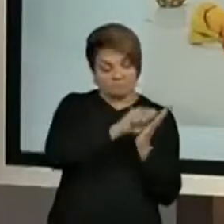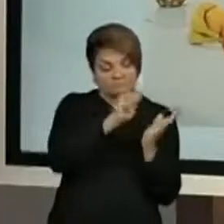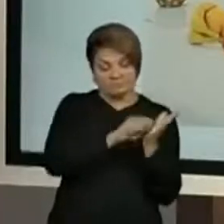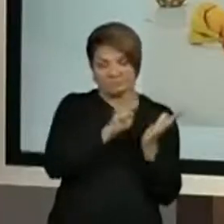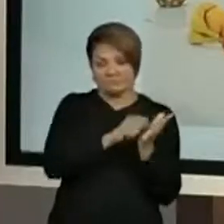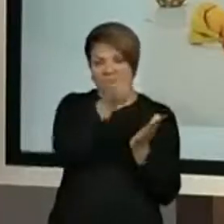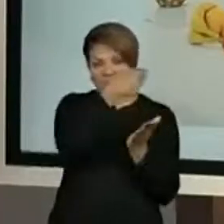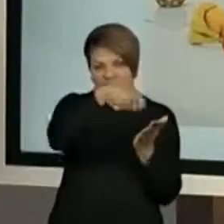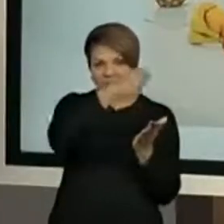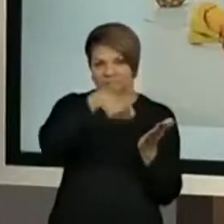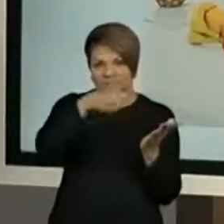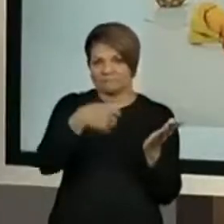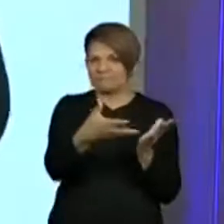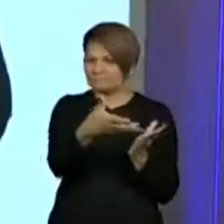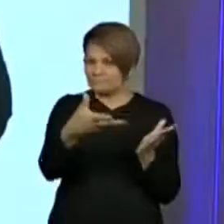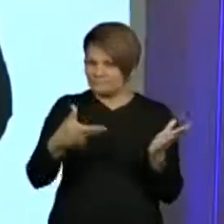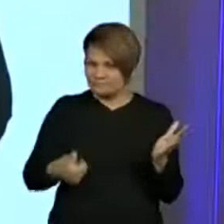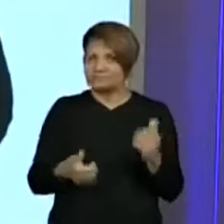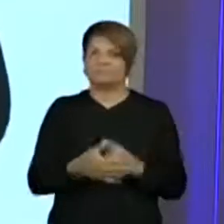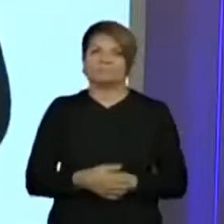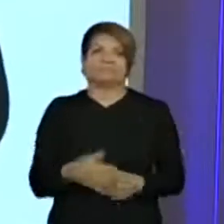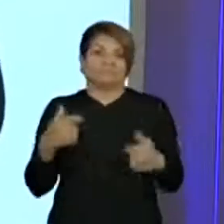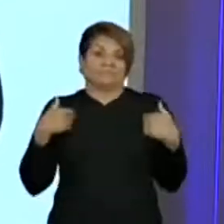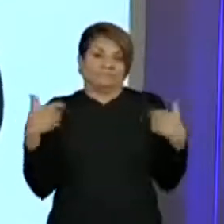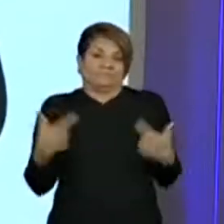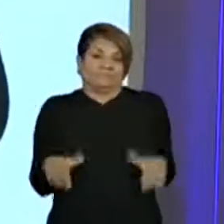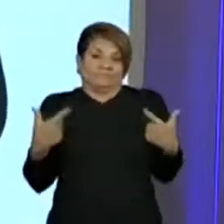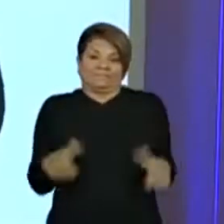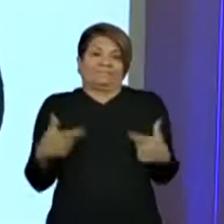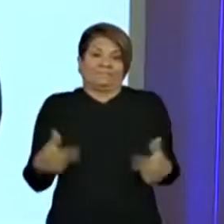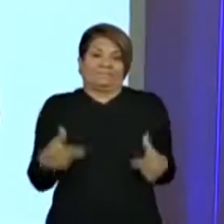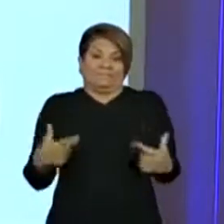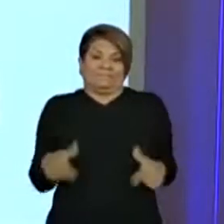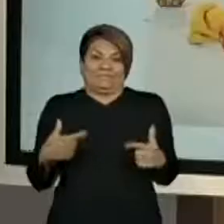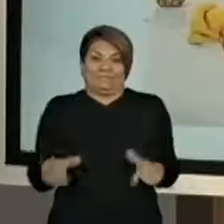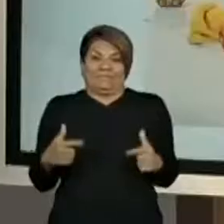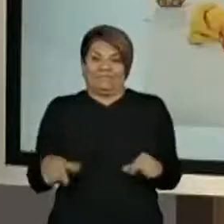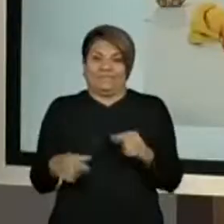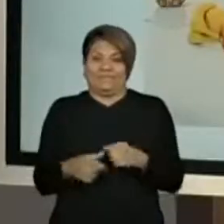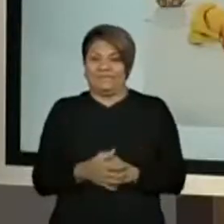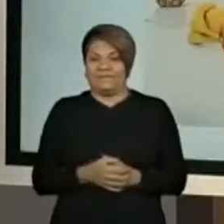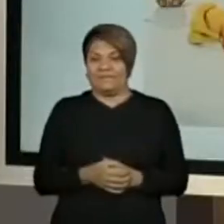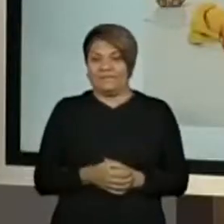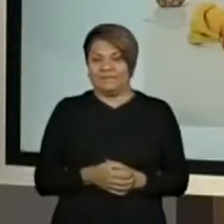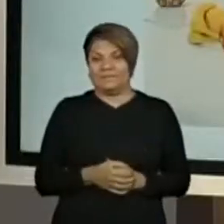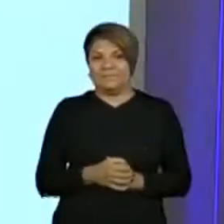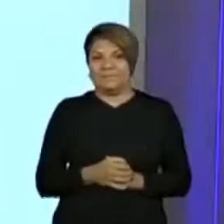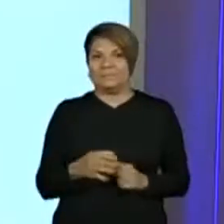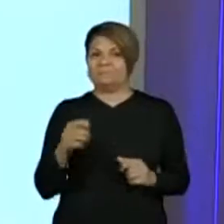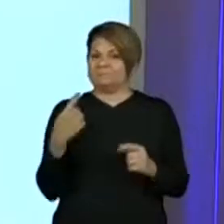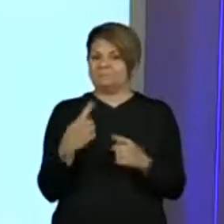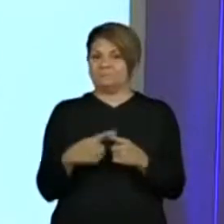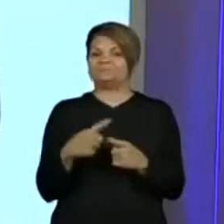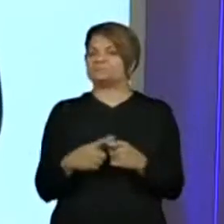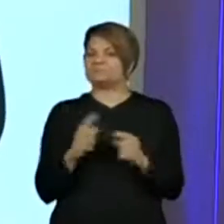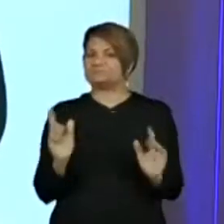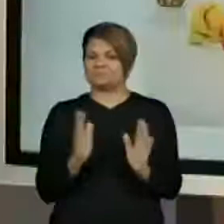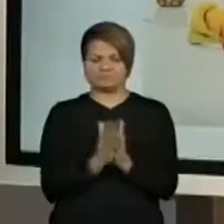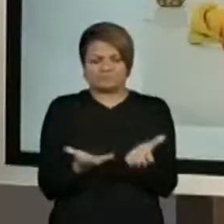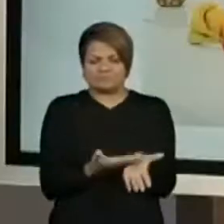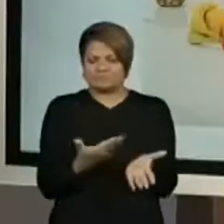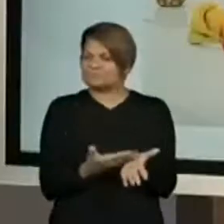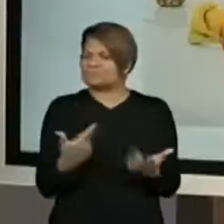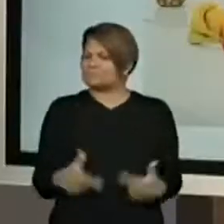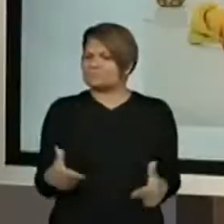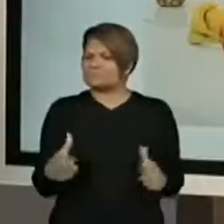letra cursiva bem caprichada. Ih, eu não tenho um livro de receita. Você não tem um livro de receita. Por que será que eu não tenho um livro de receita? Não